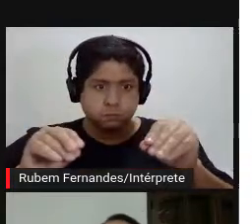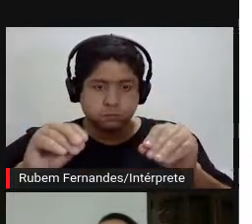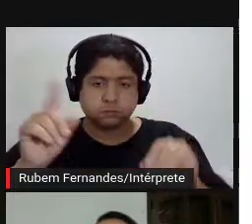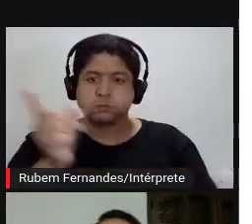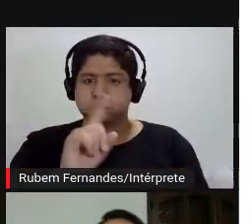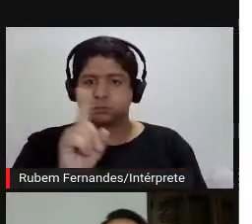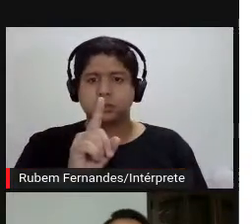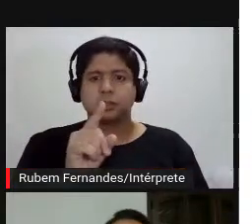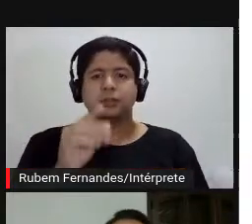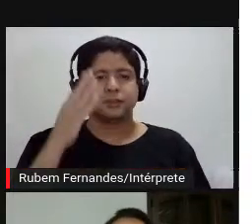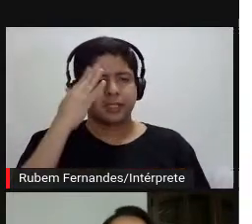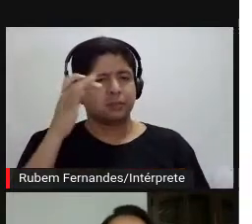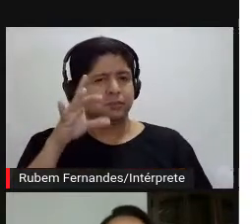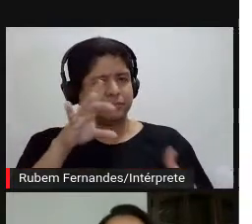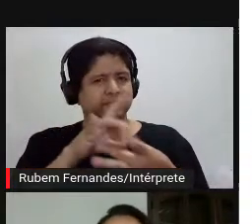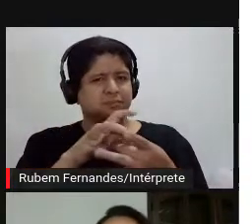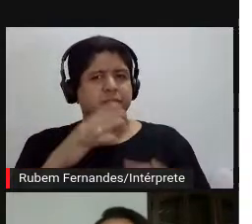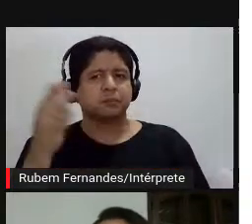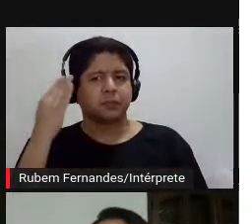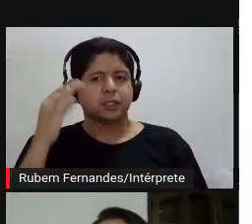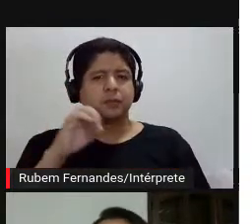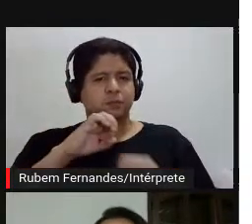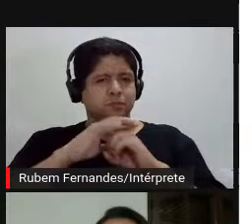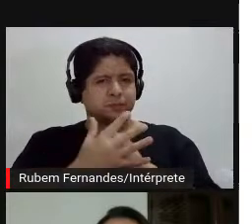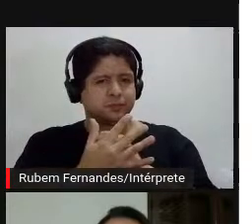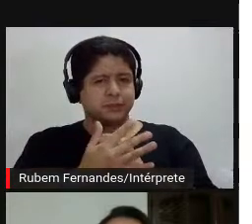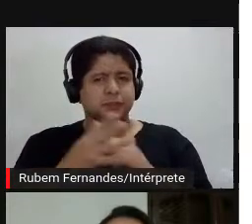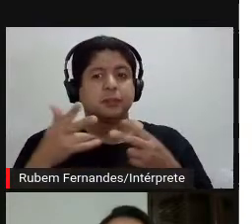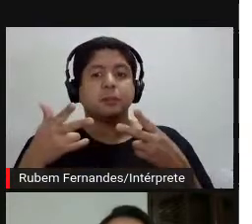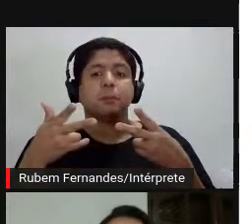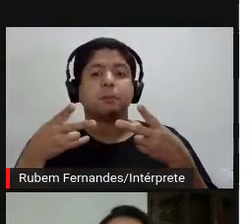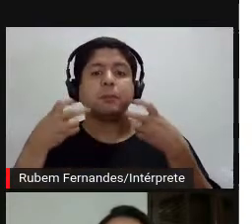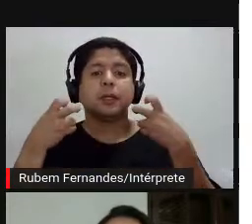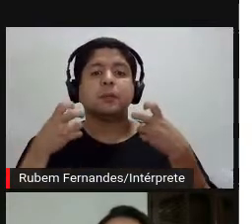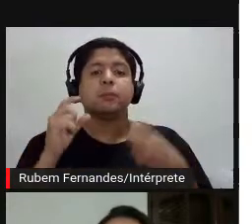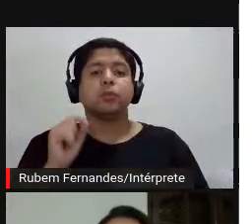de ter sido no contexto da pandemia, já dá para perceber que